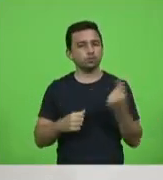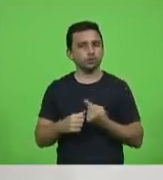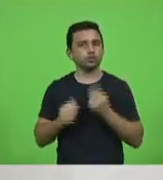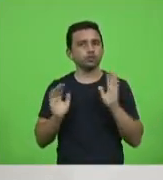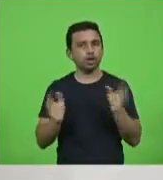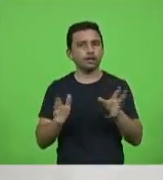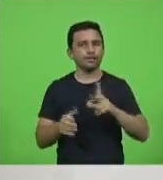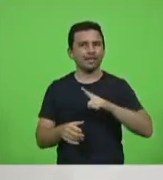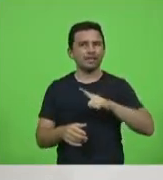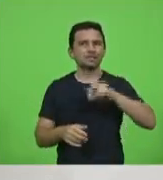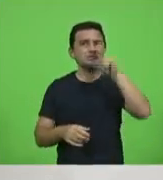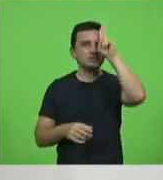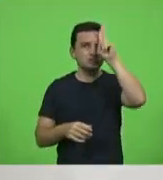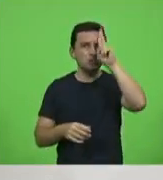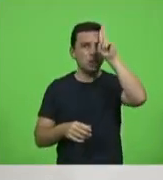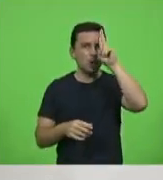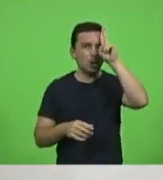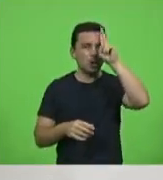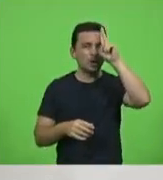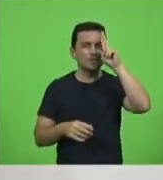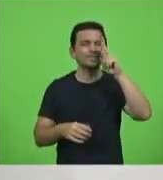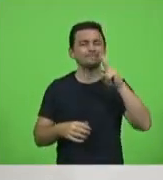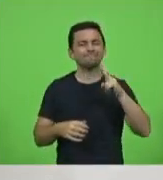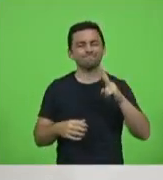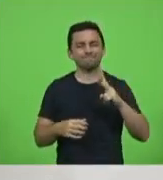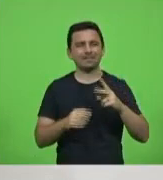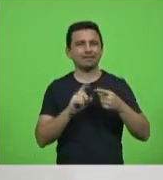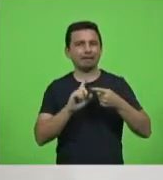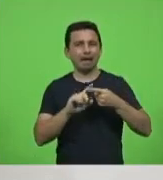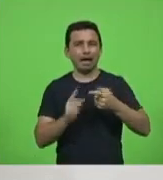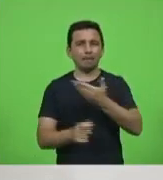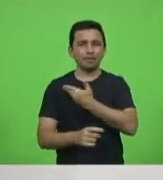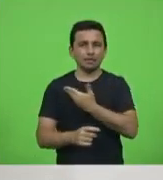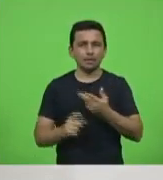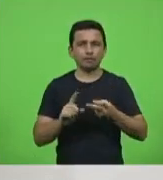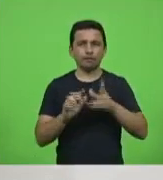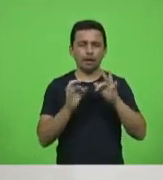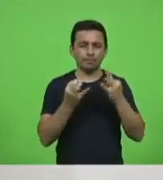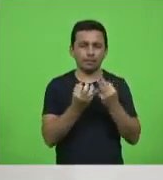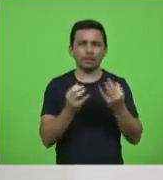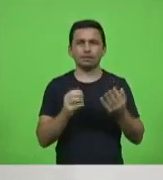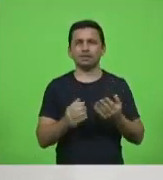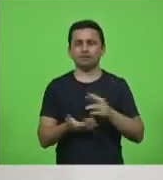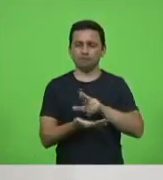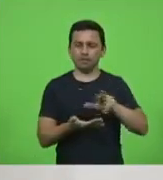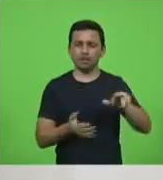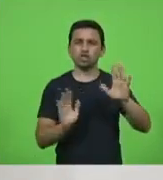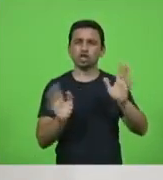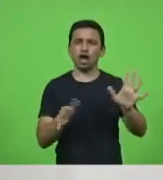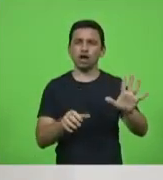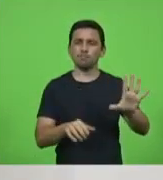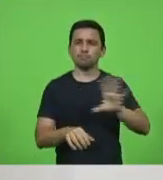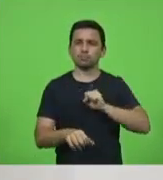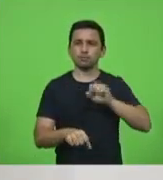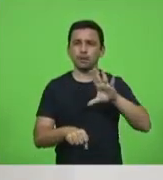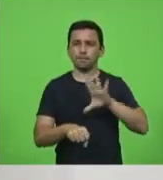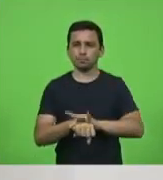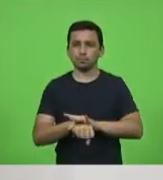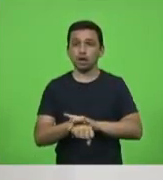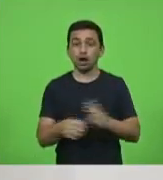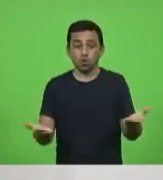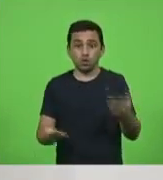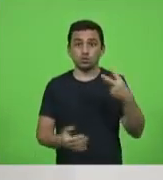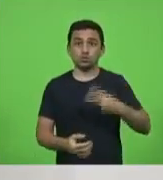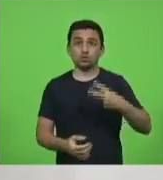histórias dolorosas de familiares, de amigos e pessoas próximas que foram acometidos agora, nessa segunda fase,